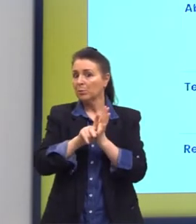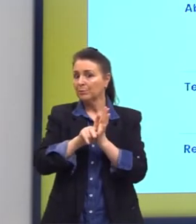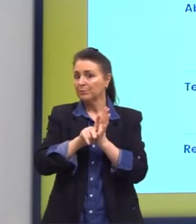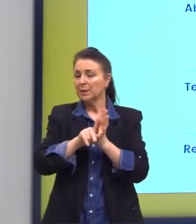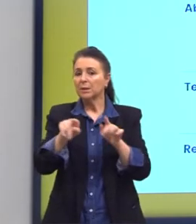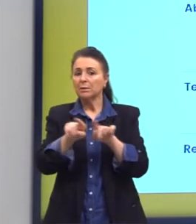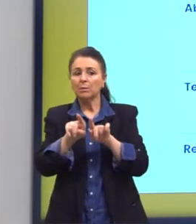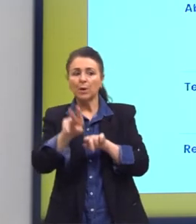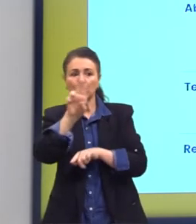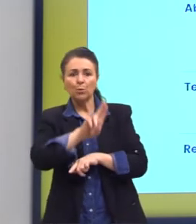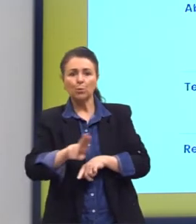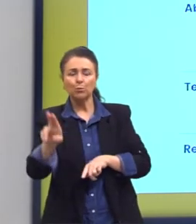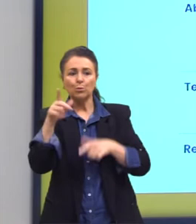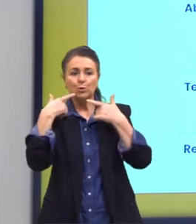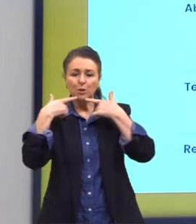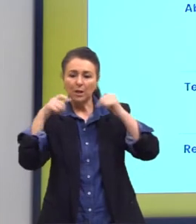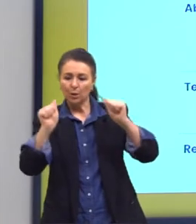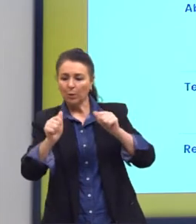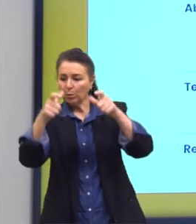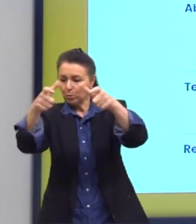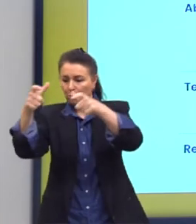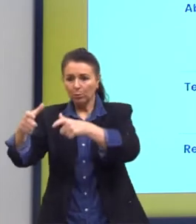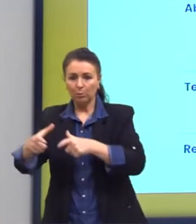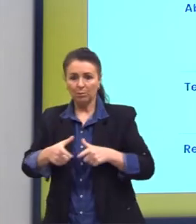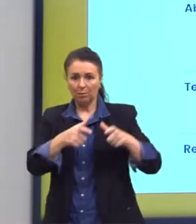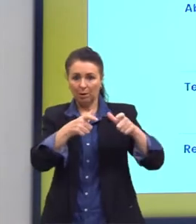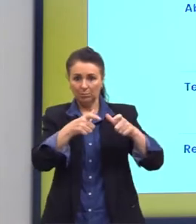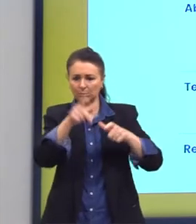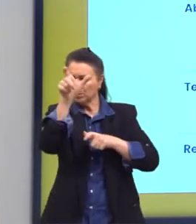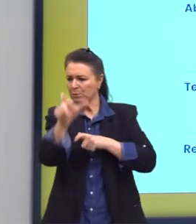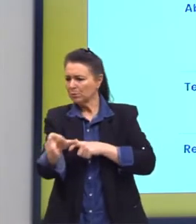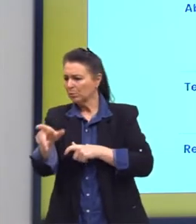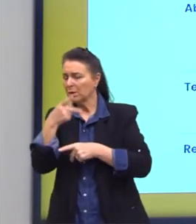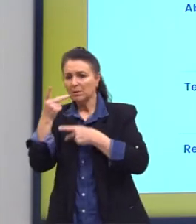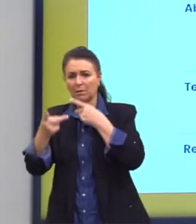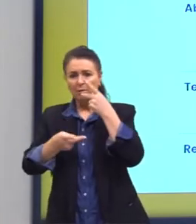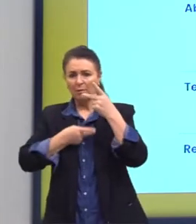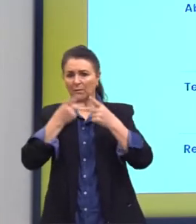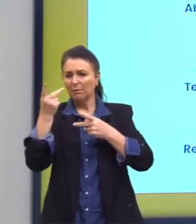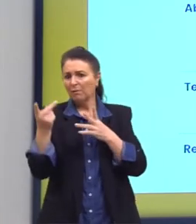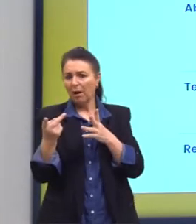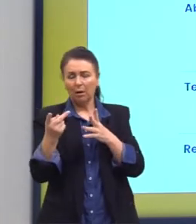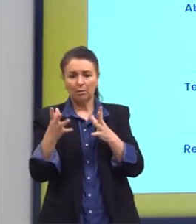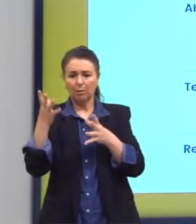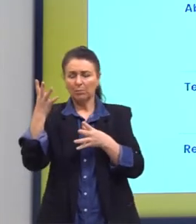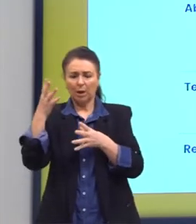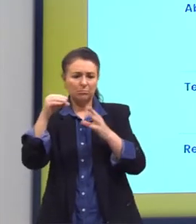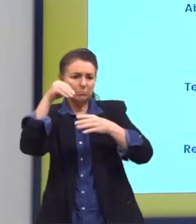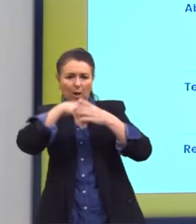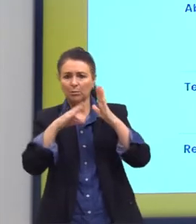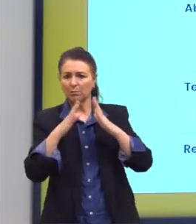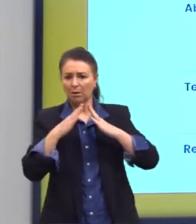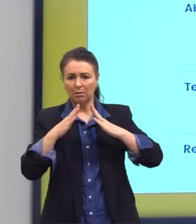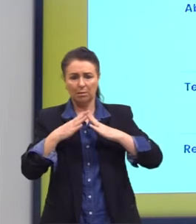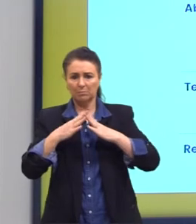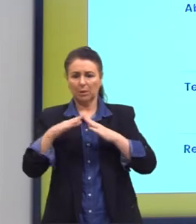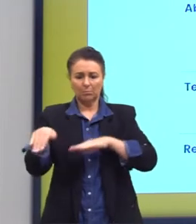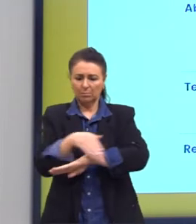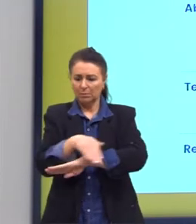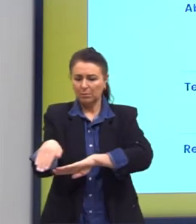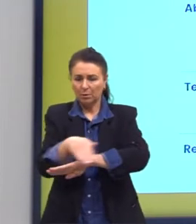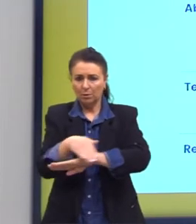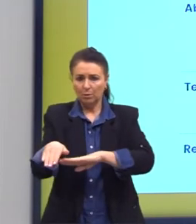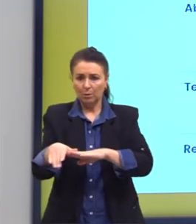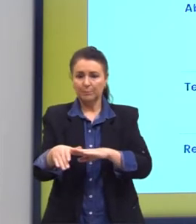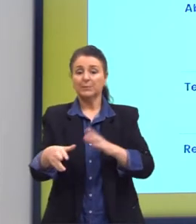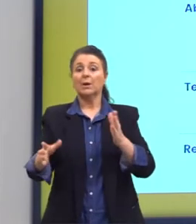regionalismos. Ou seja, aquela linguagem que as pessoas falam ali perifericamente. Abordagem. O